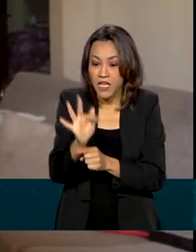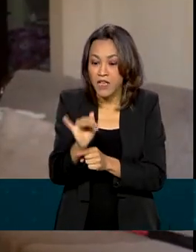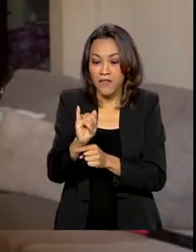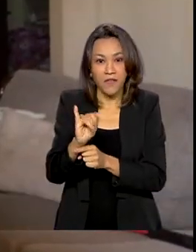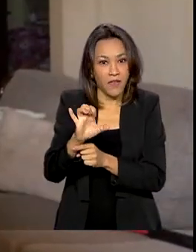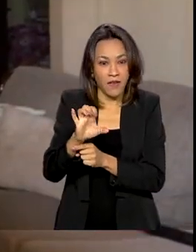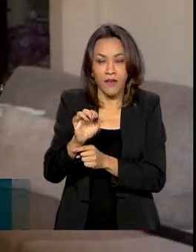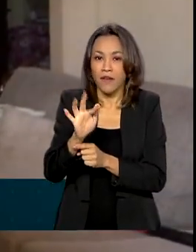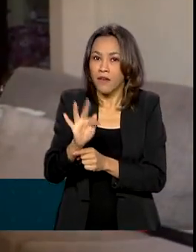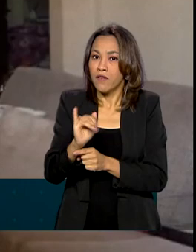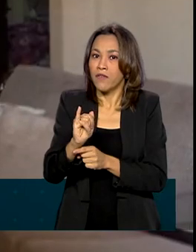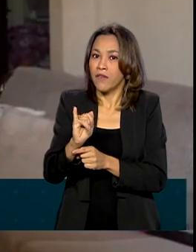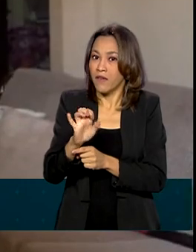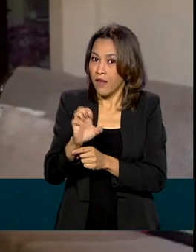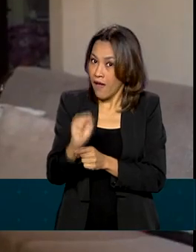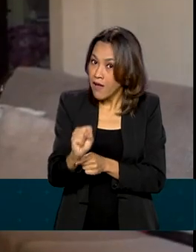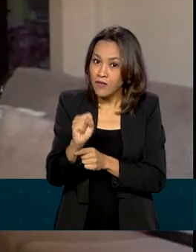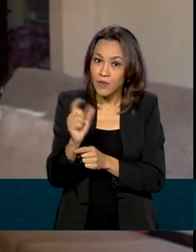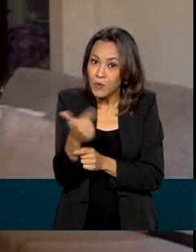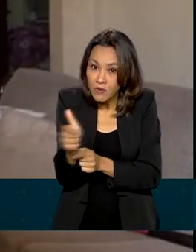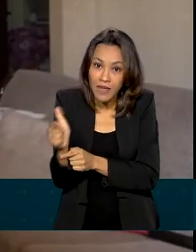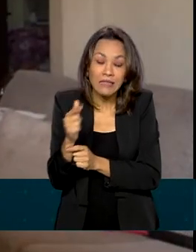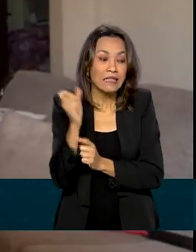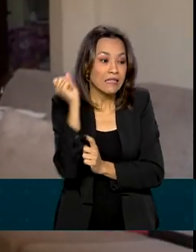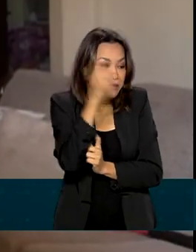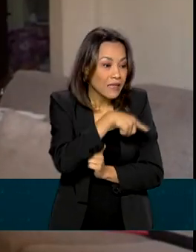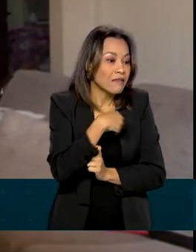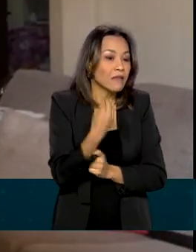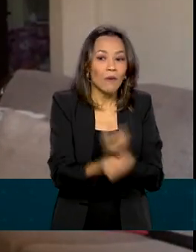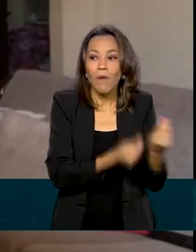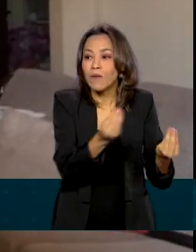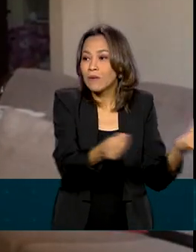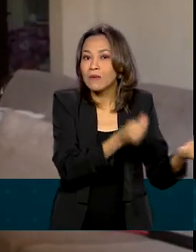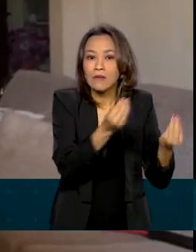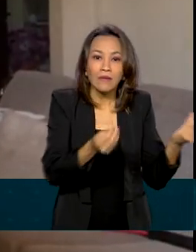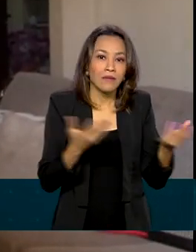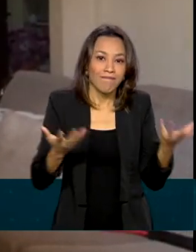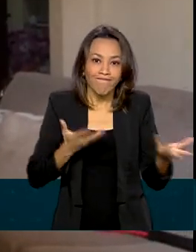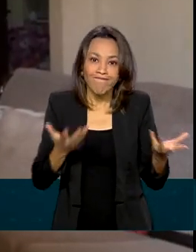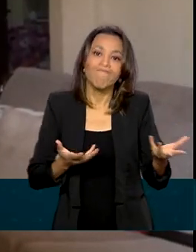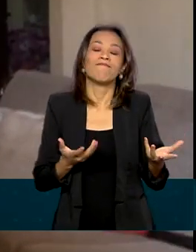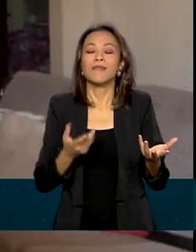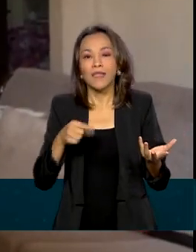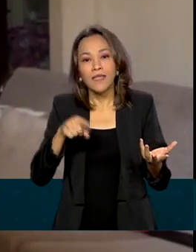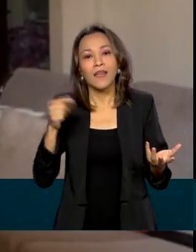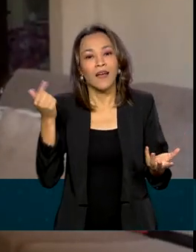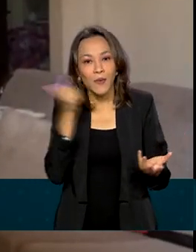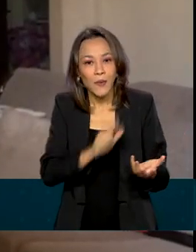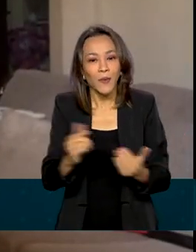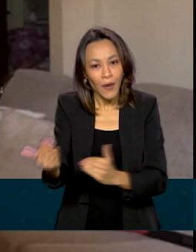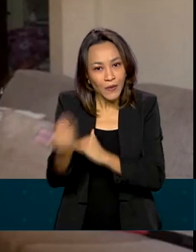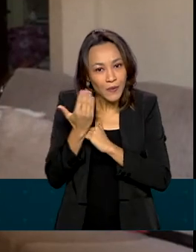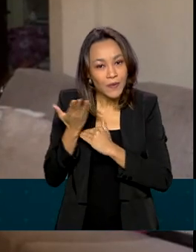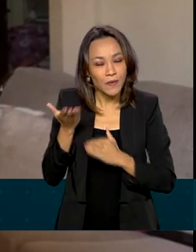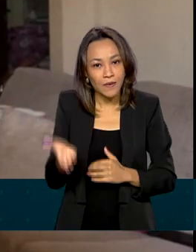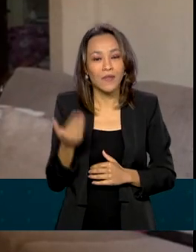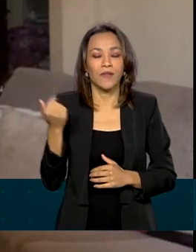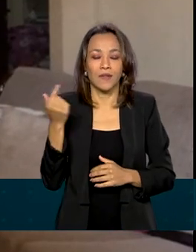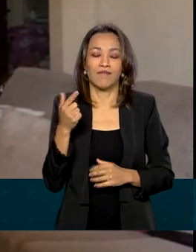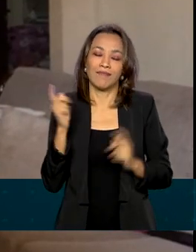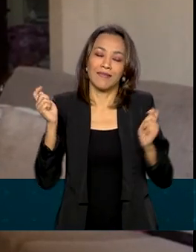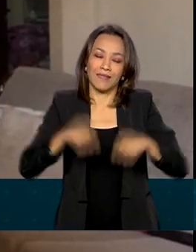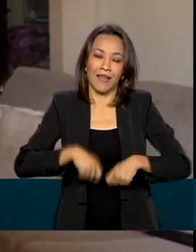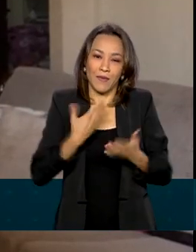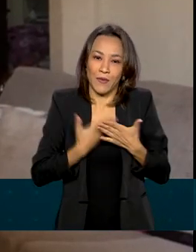e teria que arrumar um outro meio ou a minha vida tomaria outro curso. E com o programa eu consigo